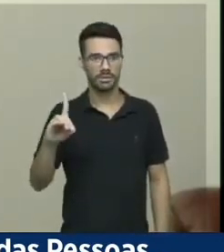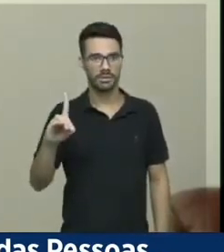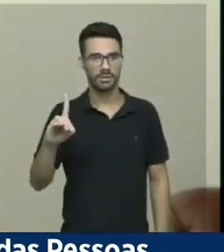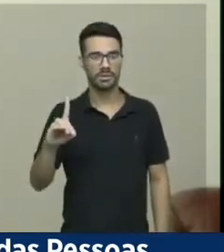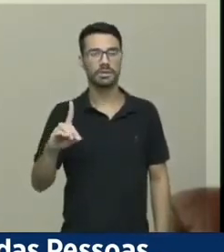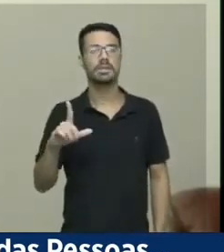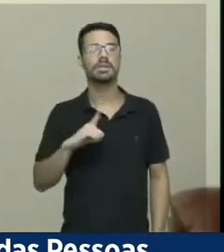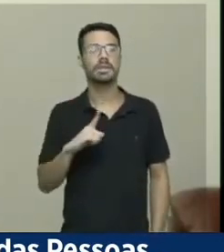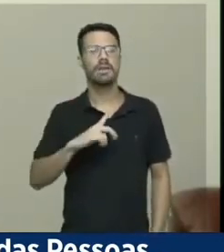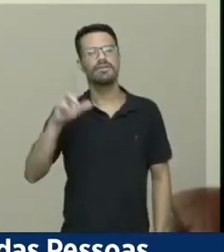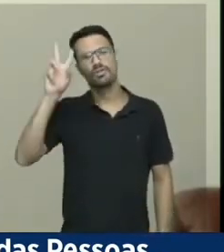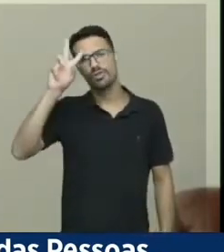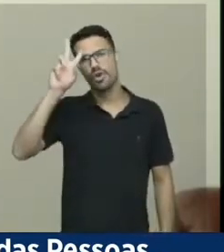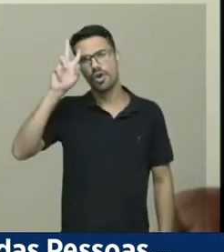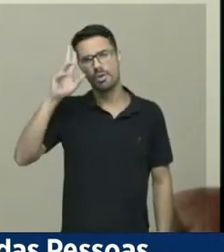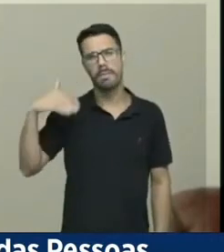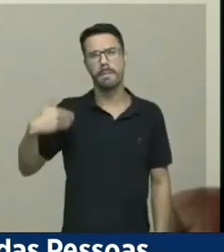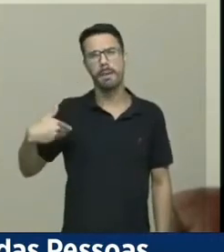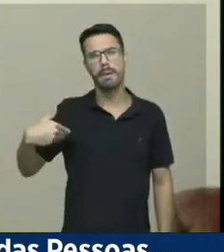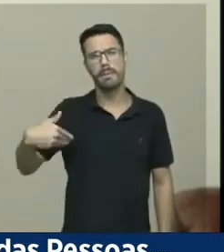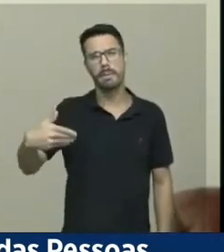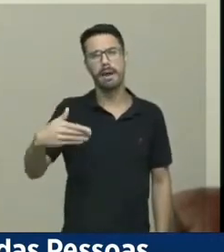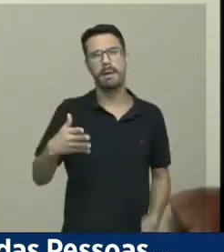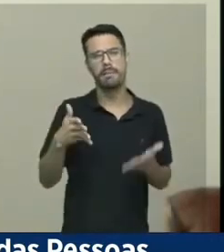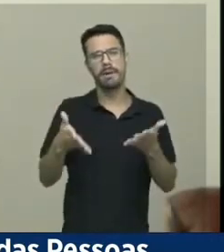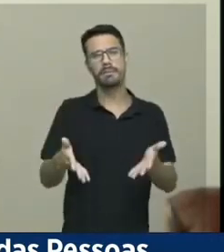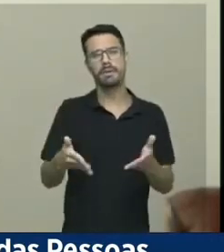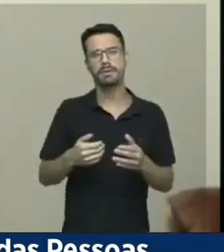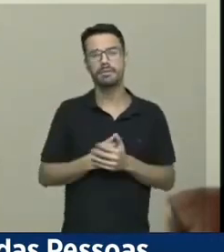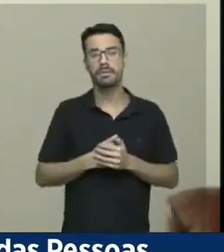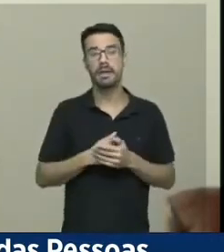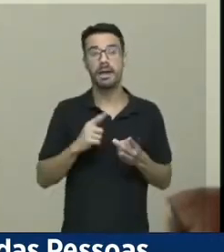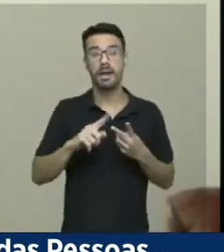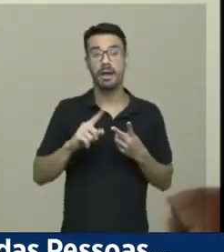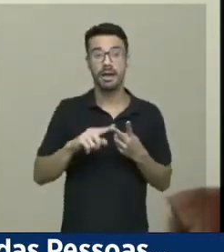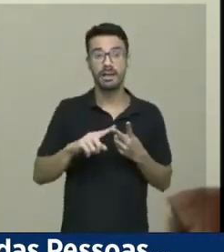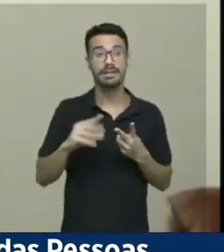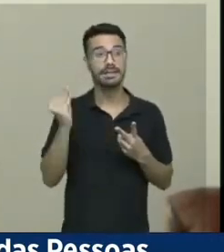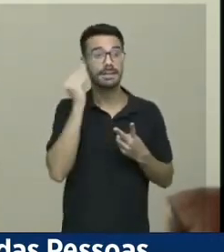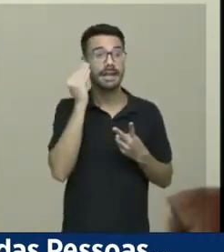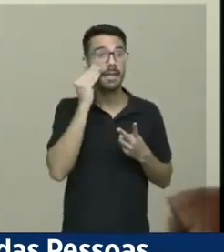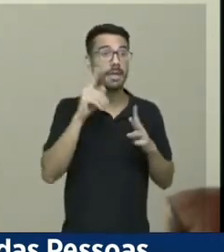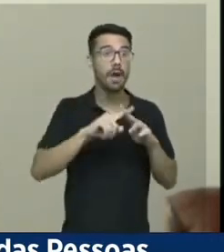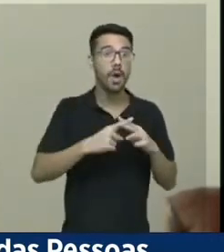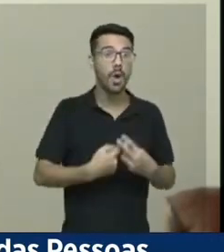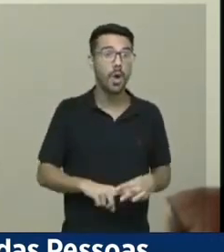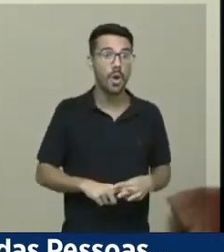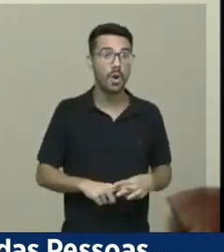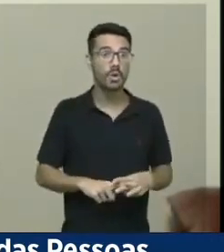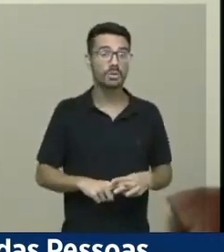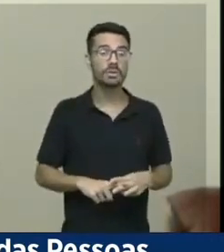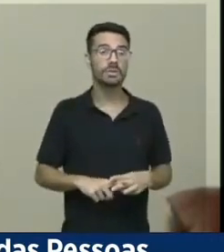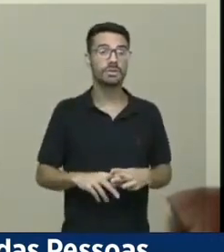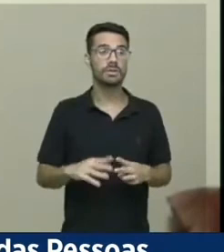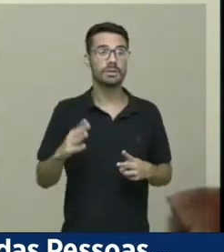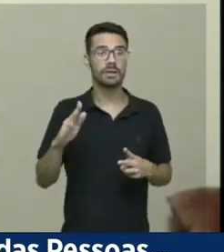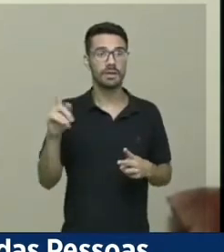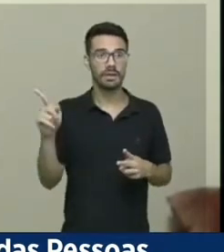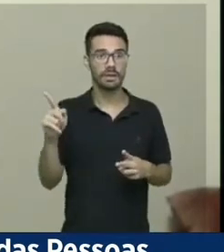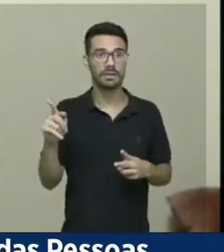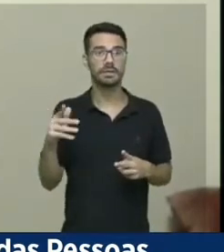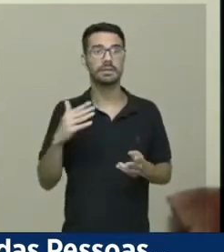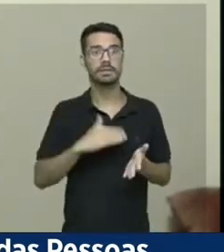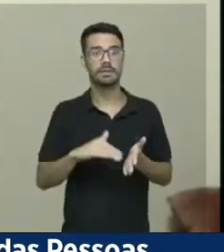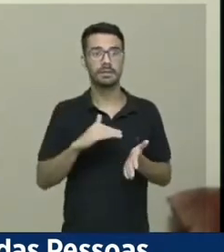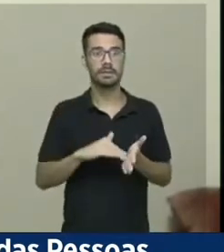historicamente participando do CONAD. Aí vai se tentar consertar, pelo que eu entendi do movimento da Secretaria,